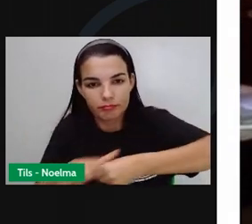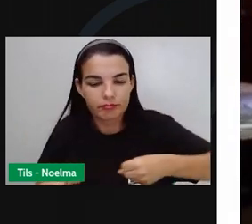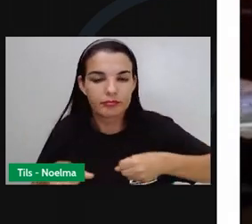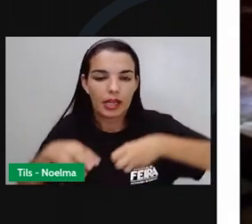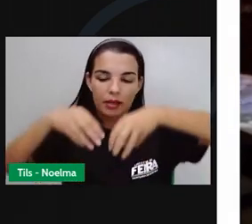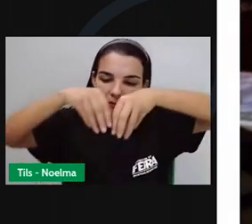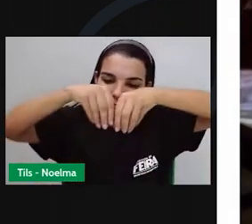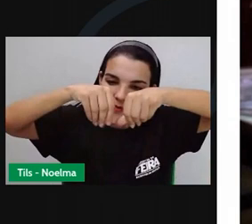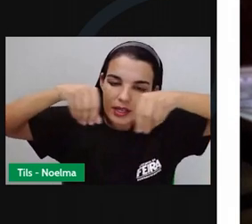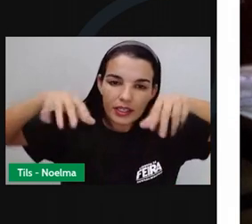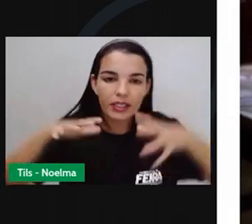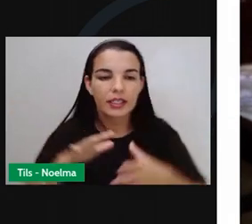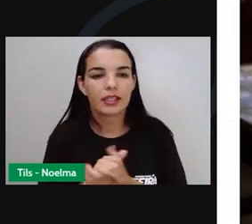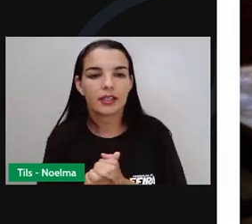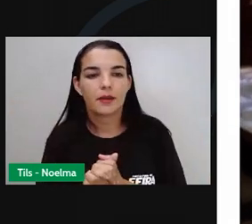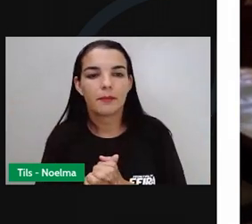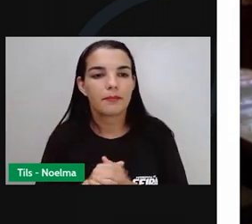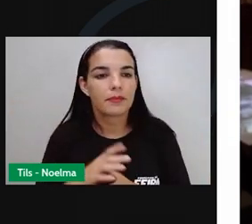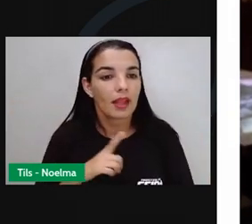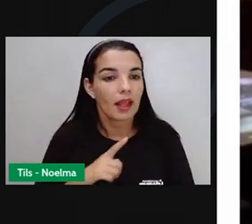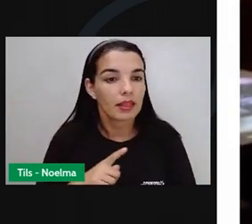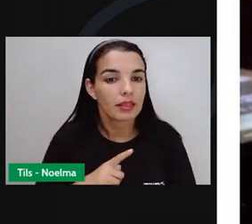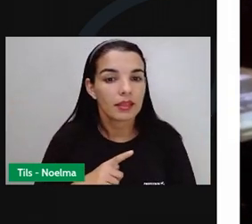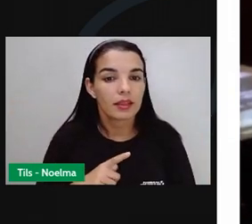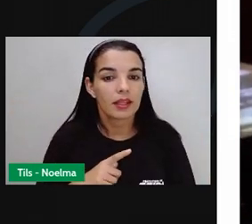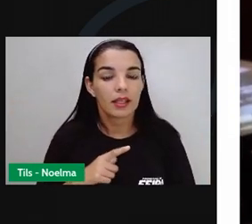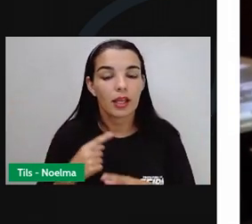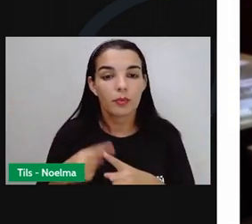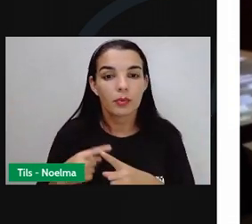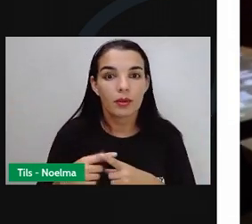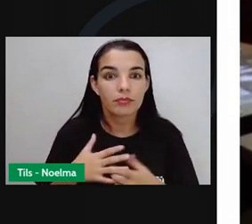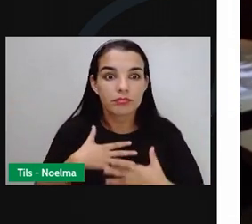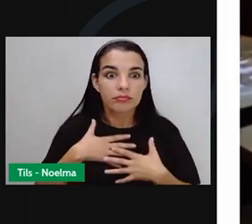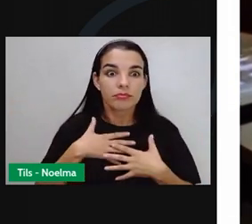farinha, mandioca, não tem. Tudo isso era um primeiro choque.